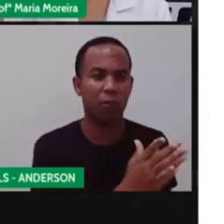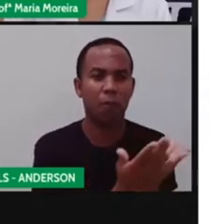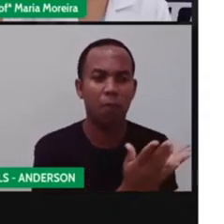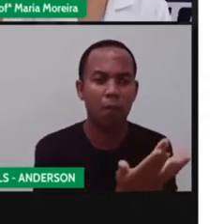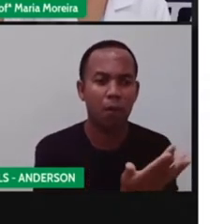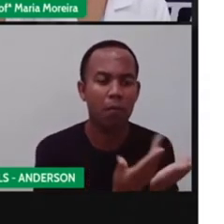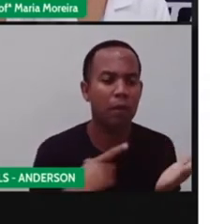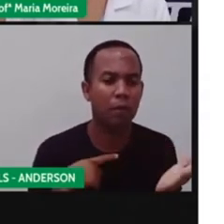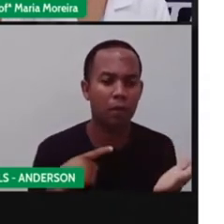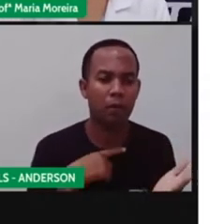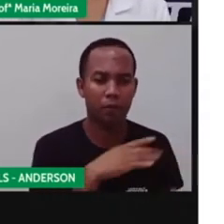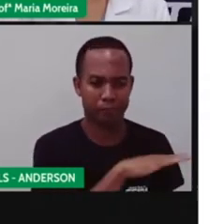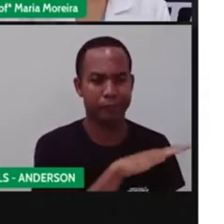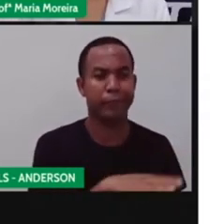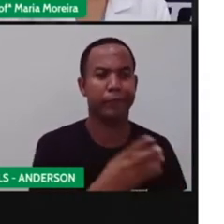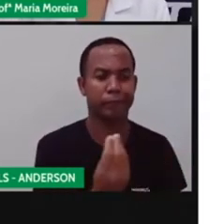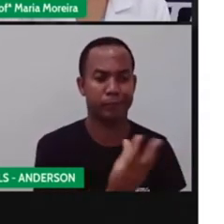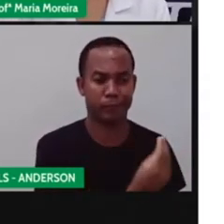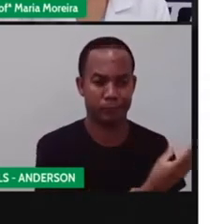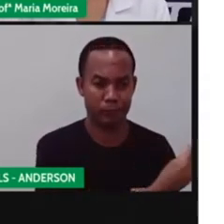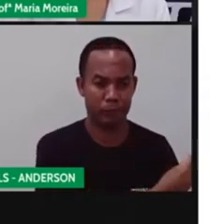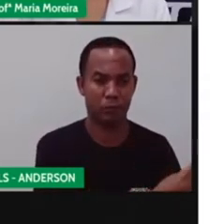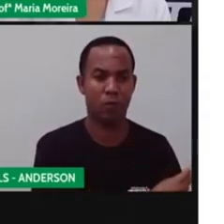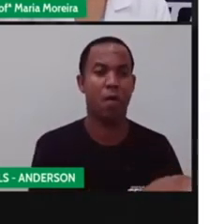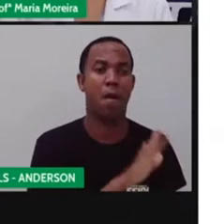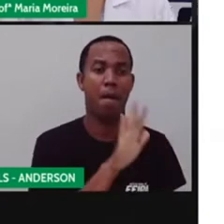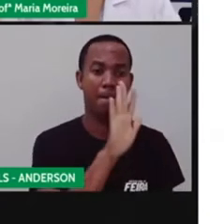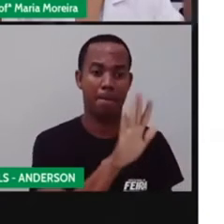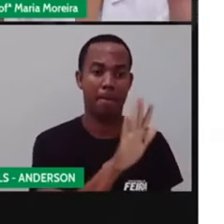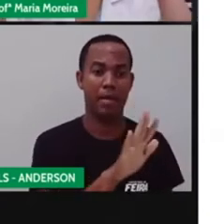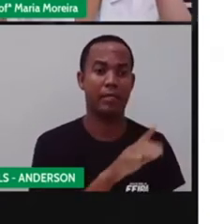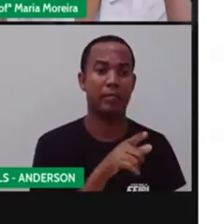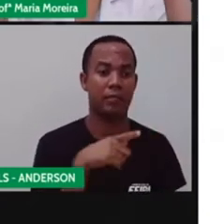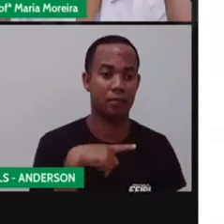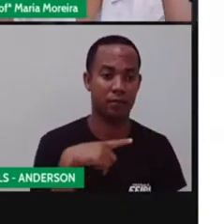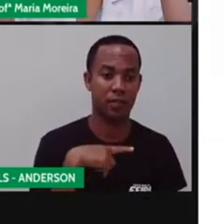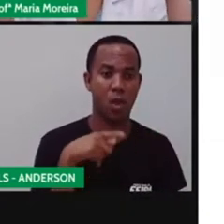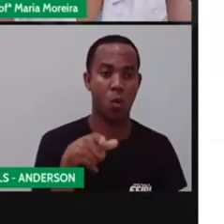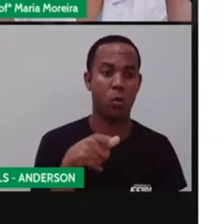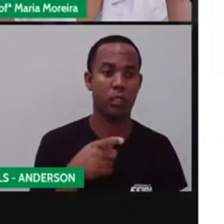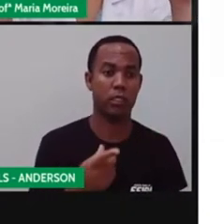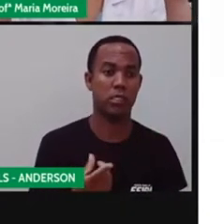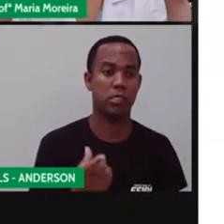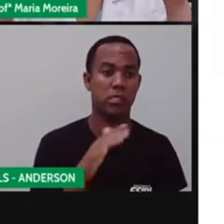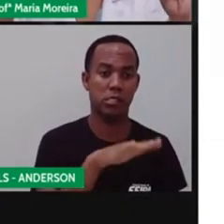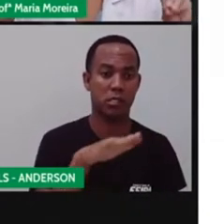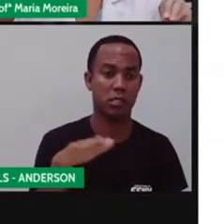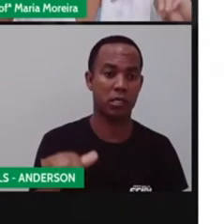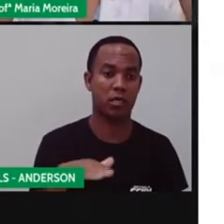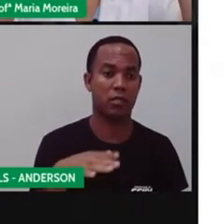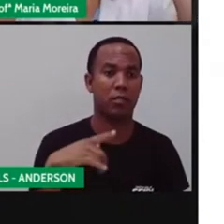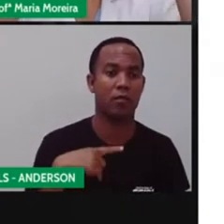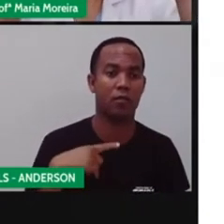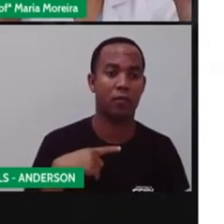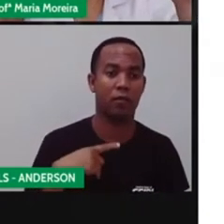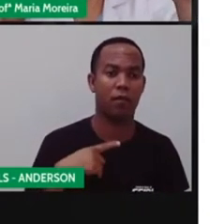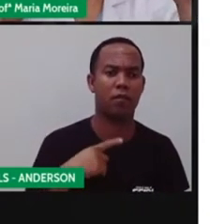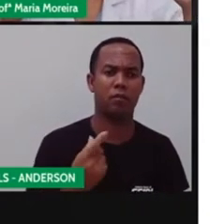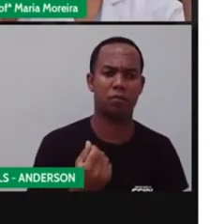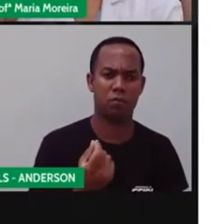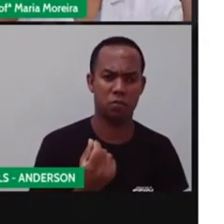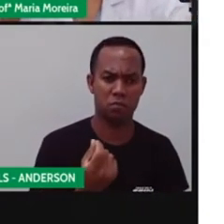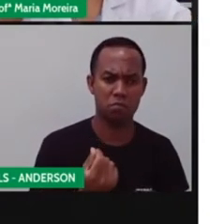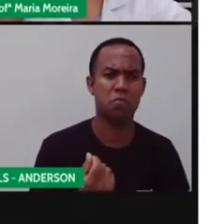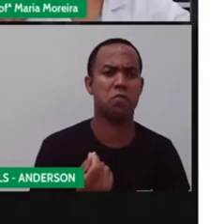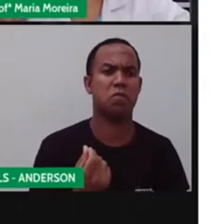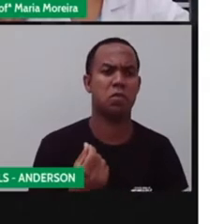não têm condições, que precisam dessa ajuda, e do outro a gente tem o quê? Crianças, né? Que têm condição